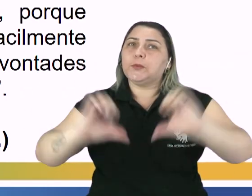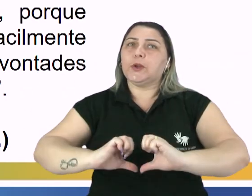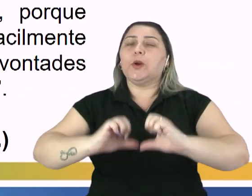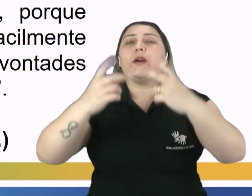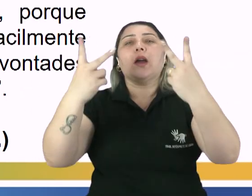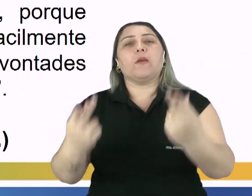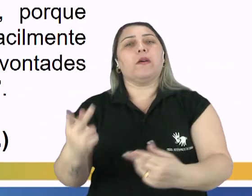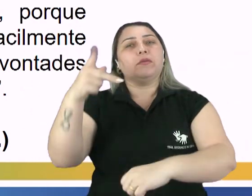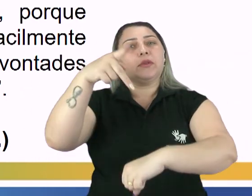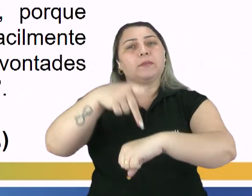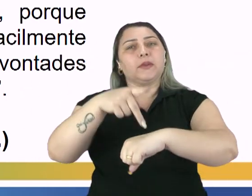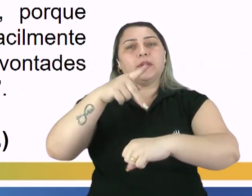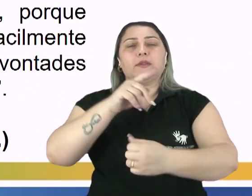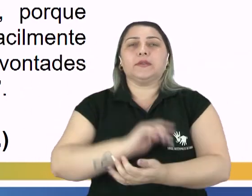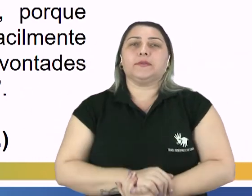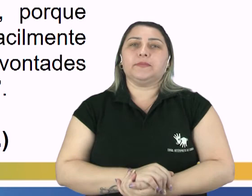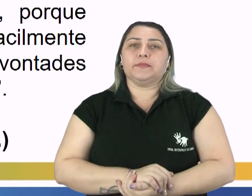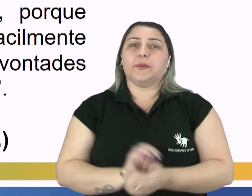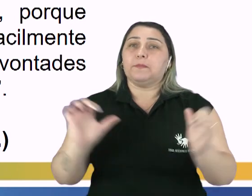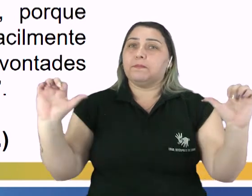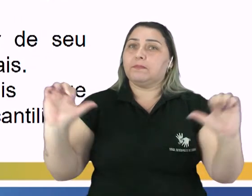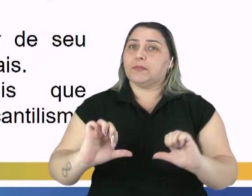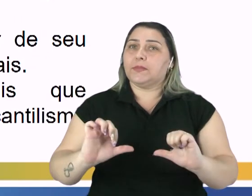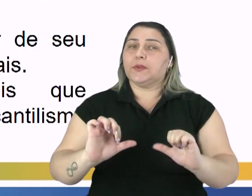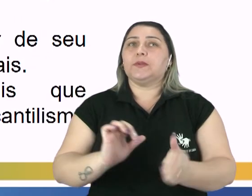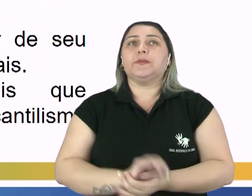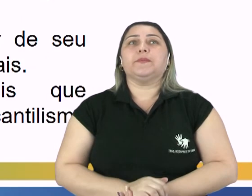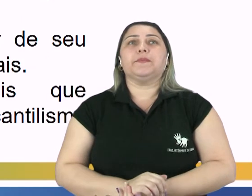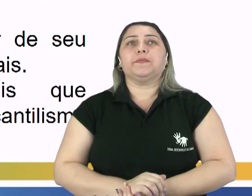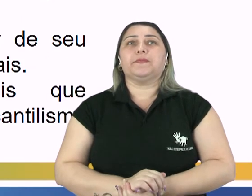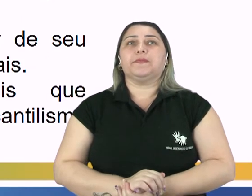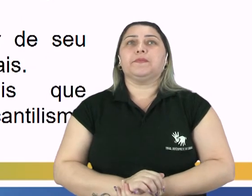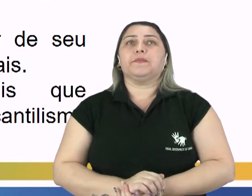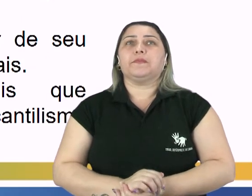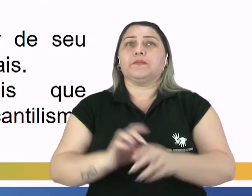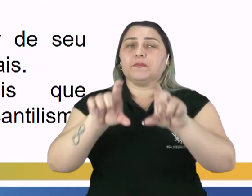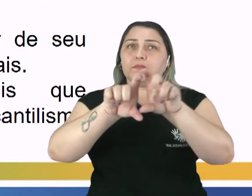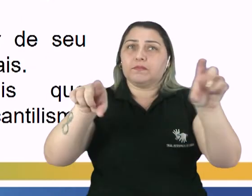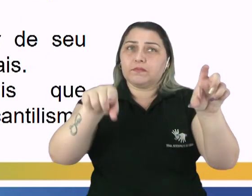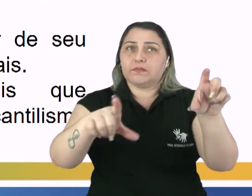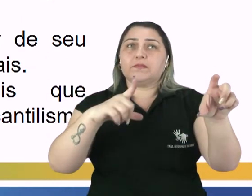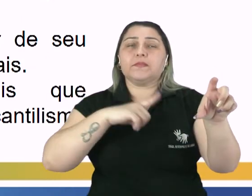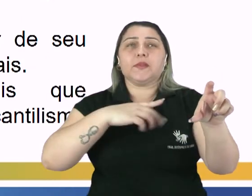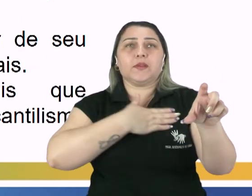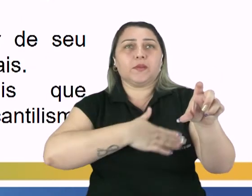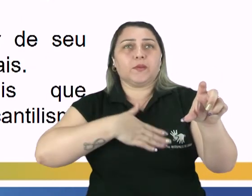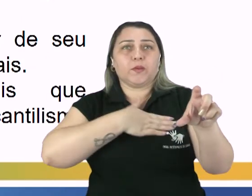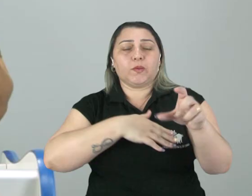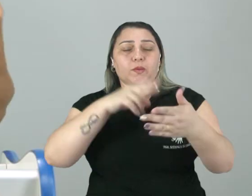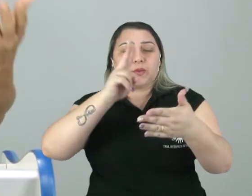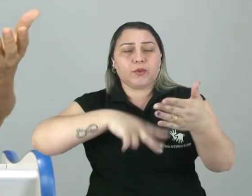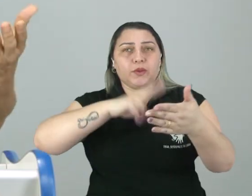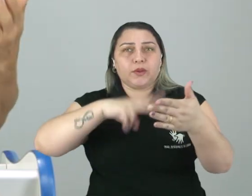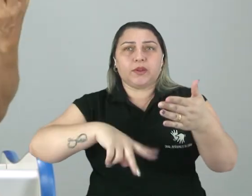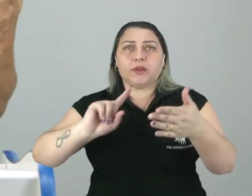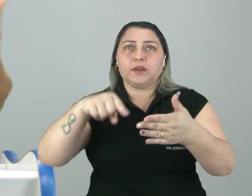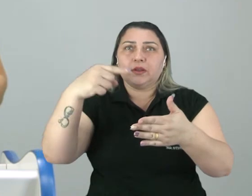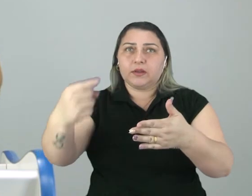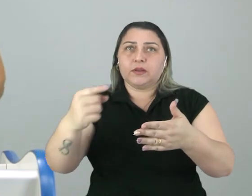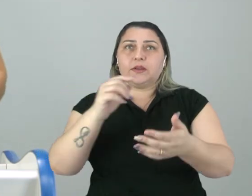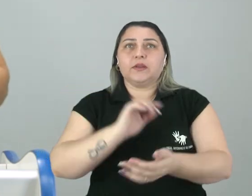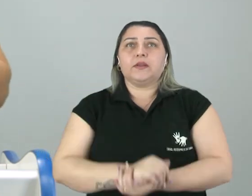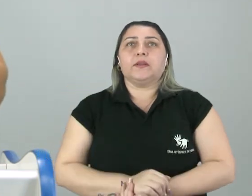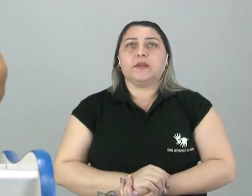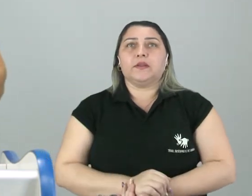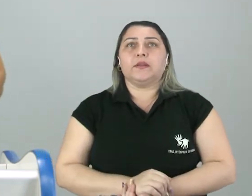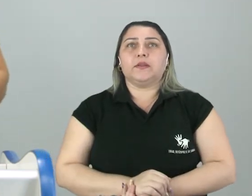que ainda são piores que as pedras. Esse é apenas um trechinho para que você tenha gosto de ler depois todo o